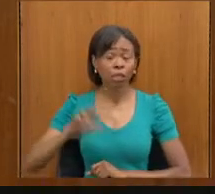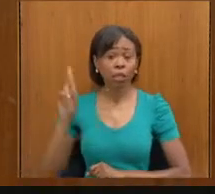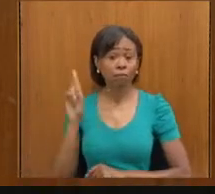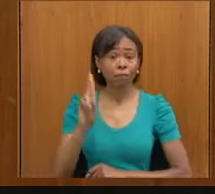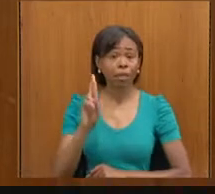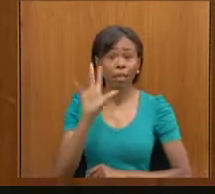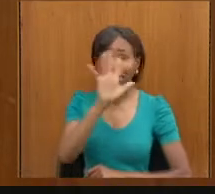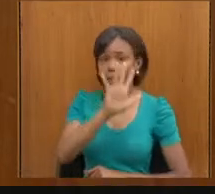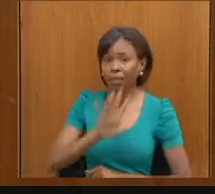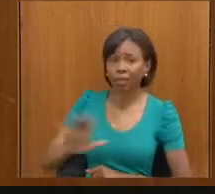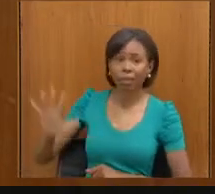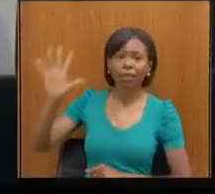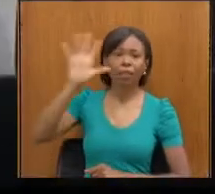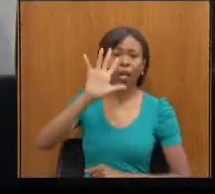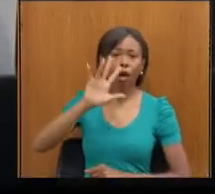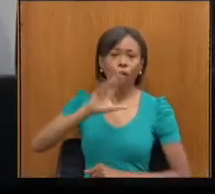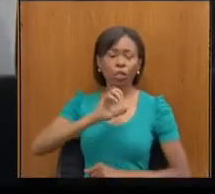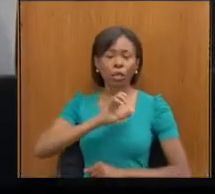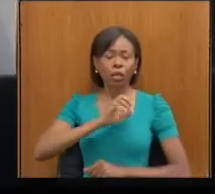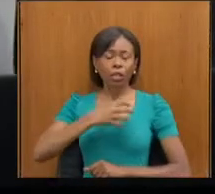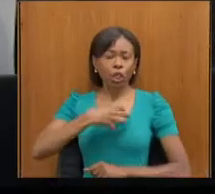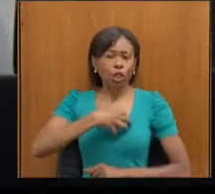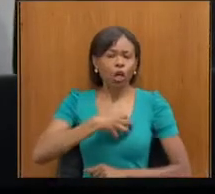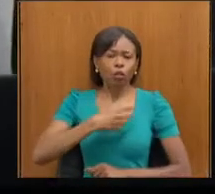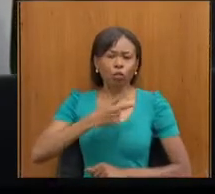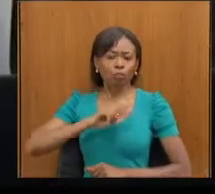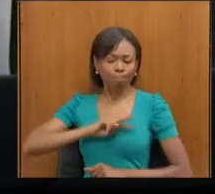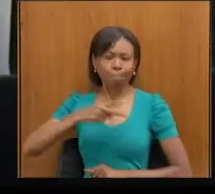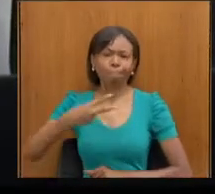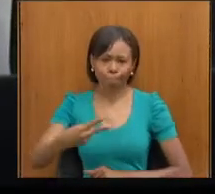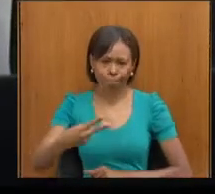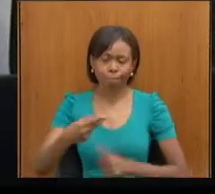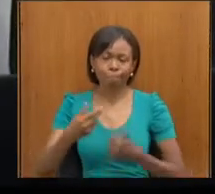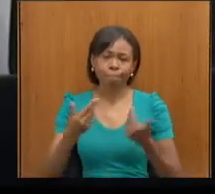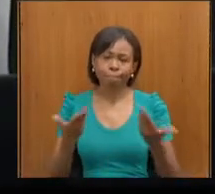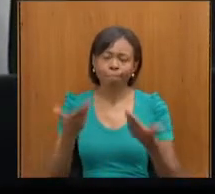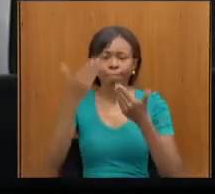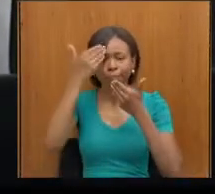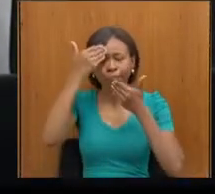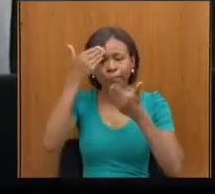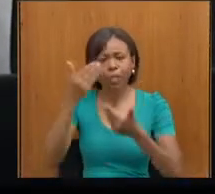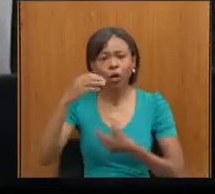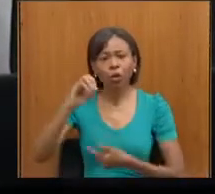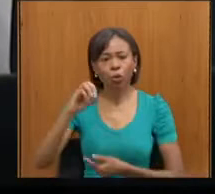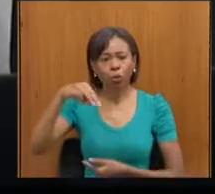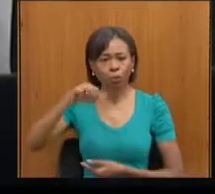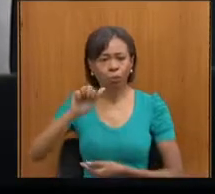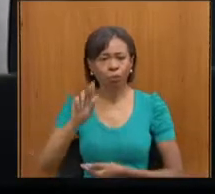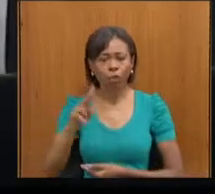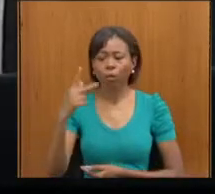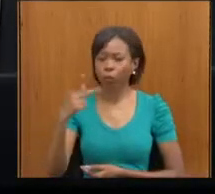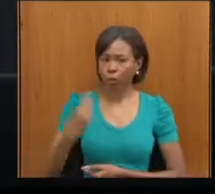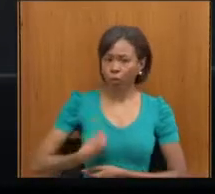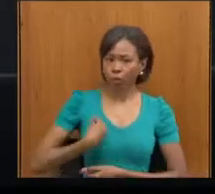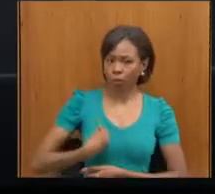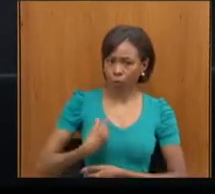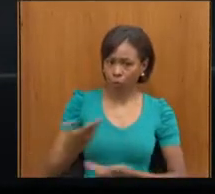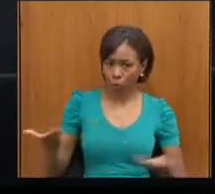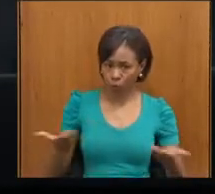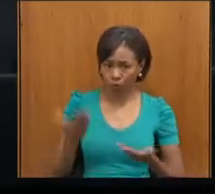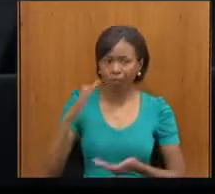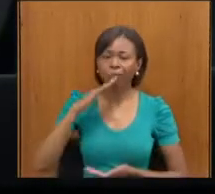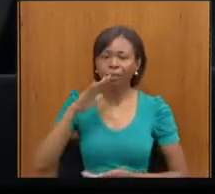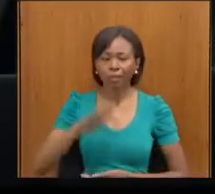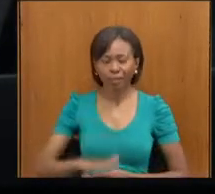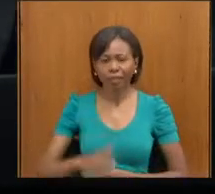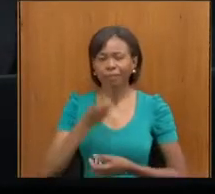questão dos transplantes. Então, agradeço a sua participação, Omar, muito importante nessa tarde. Seja